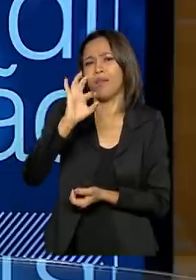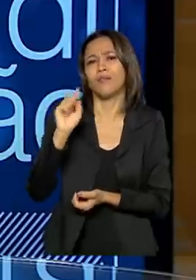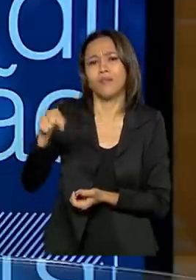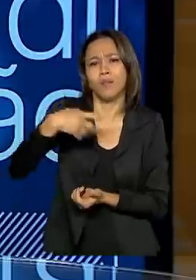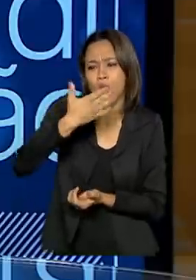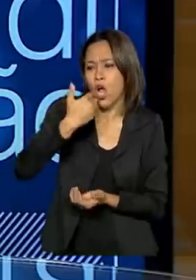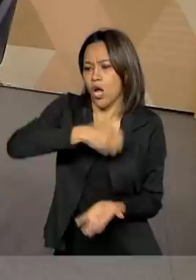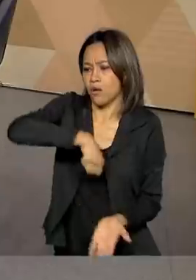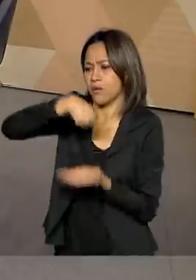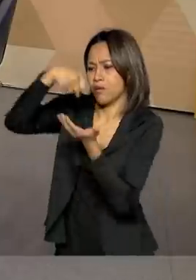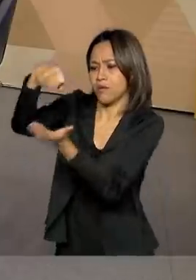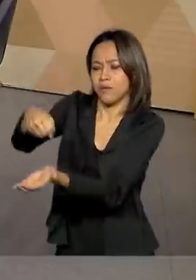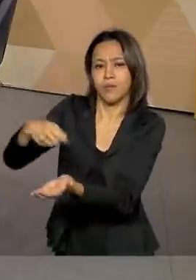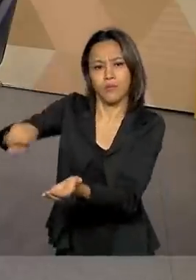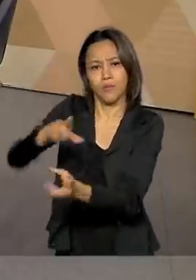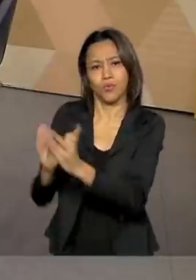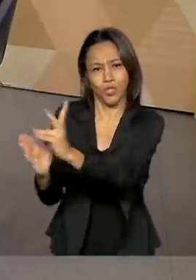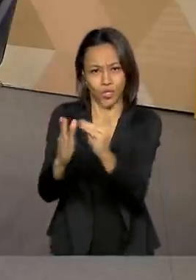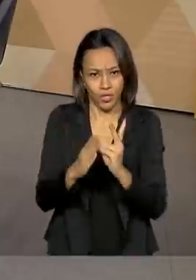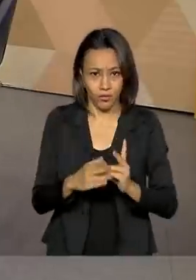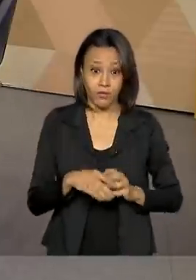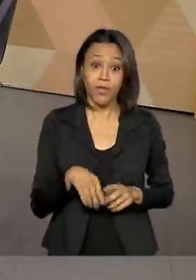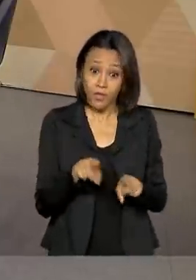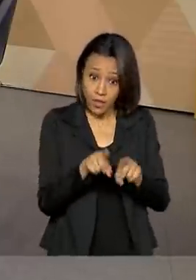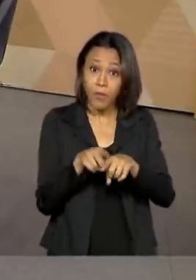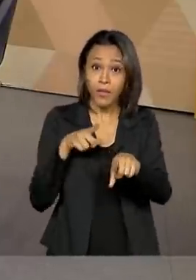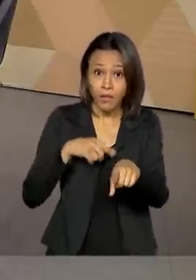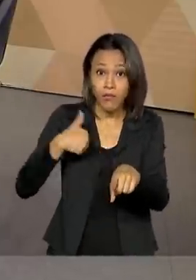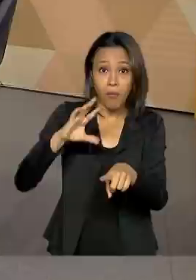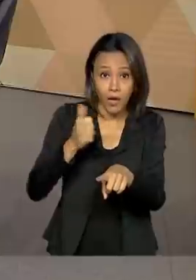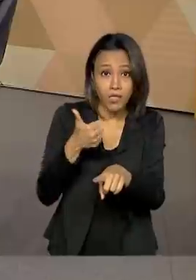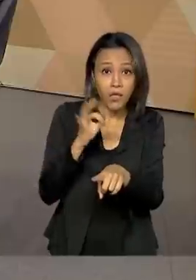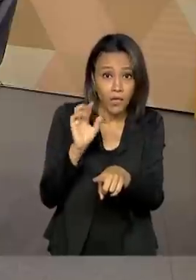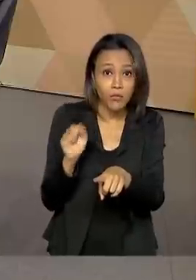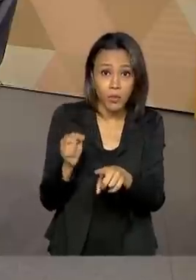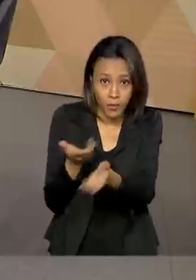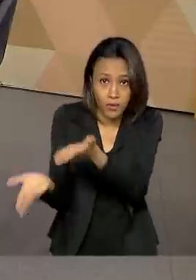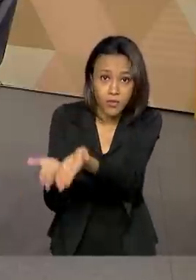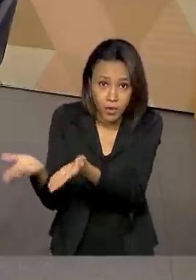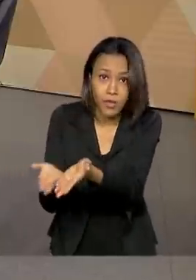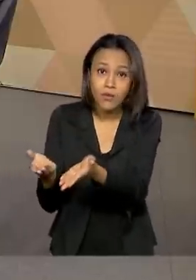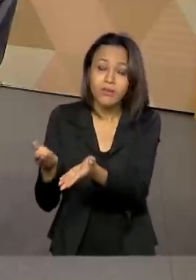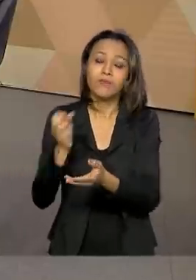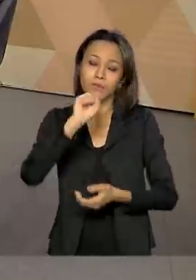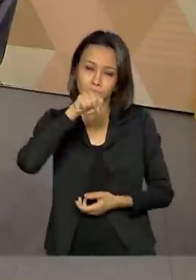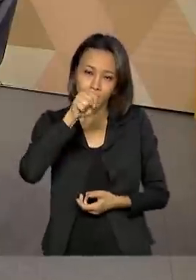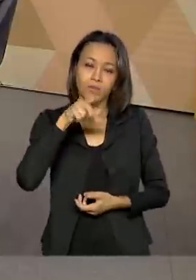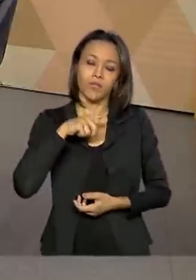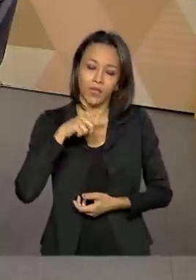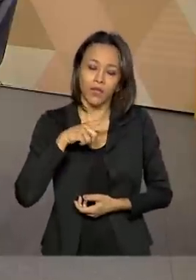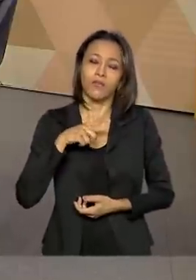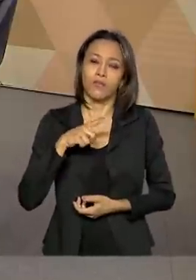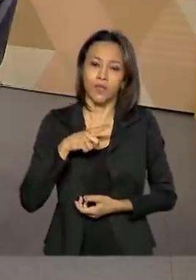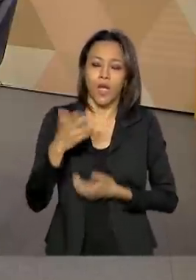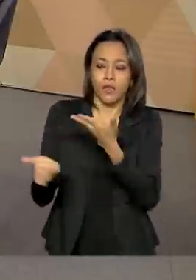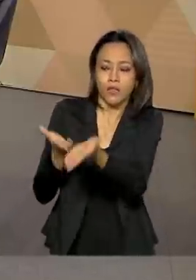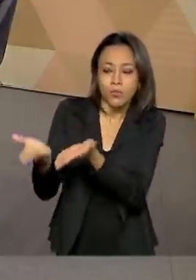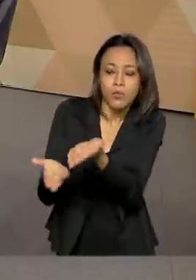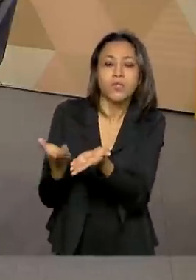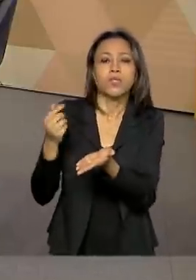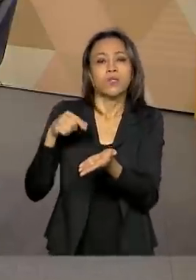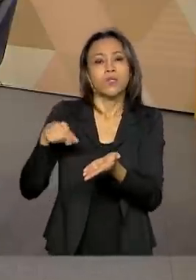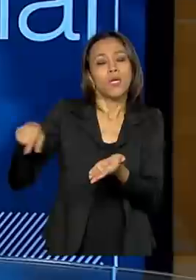aos indígenas. E houve mais de 10 mil atendimentos também à população chavante. Também. Houve um alto atendimento, eles